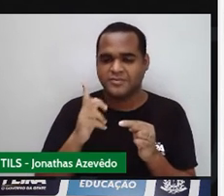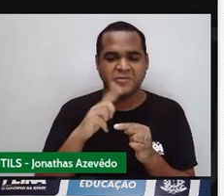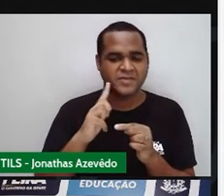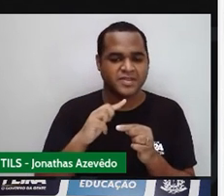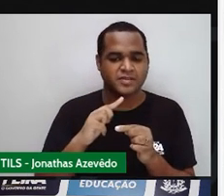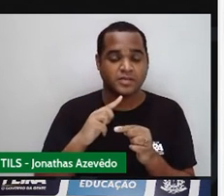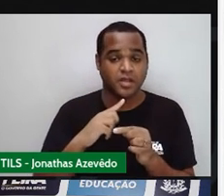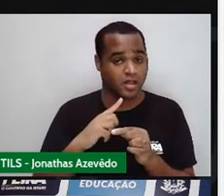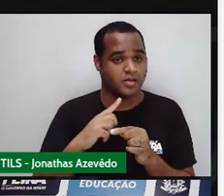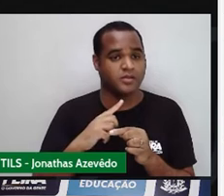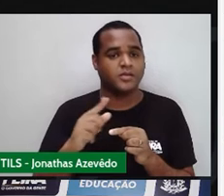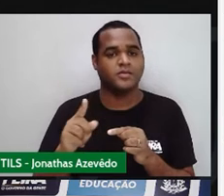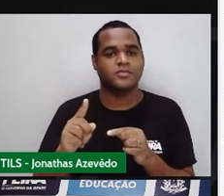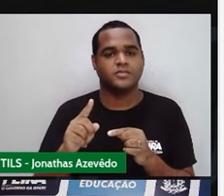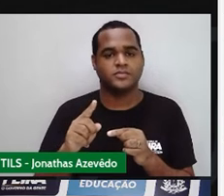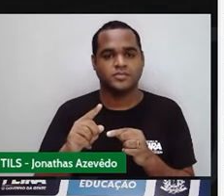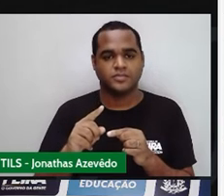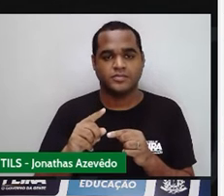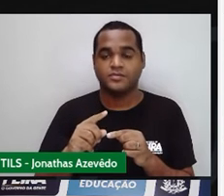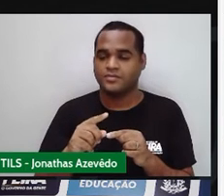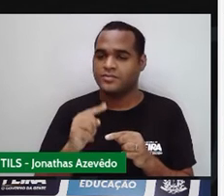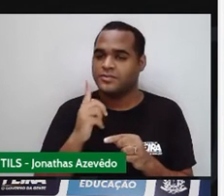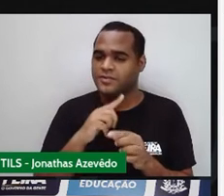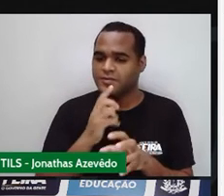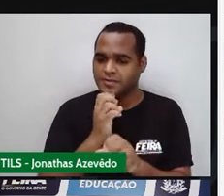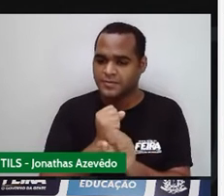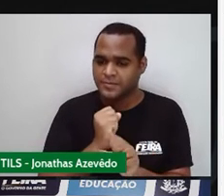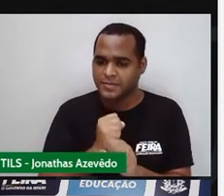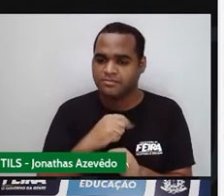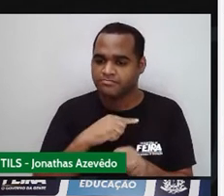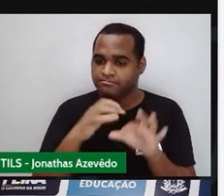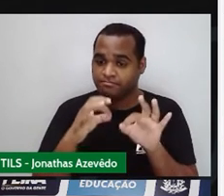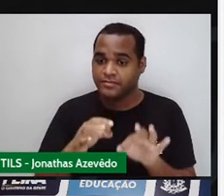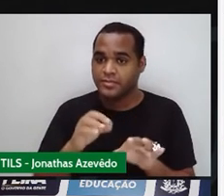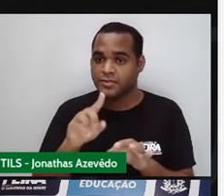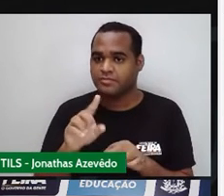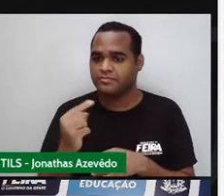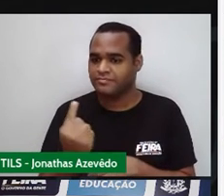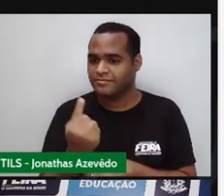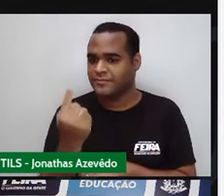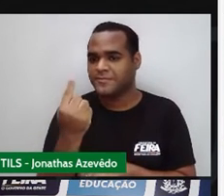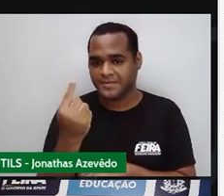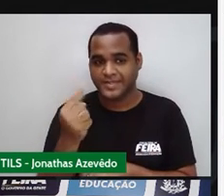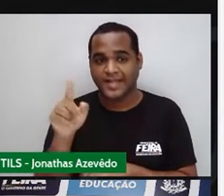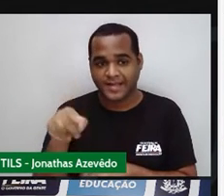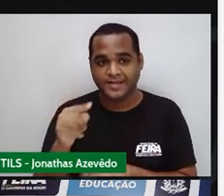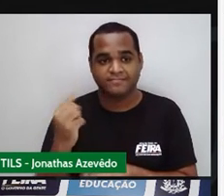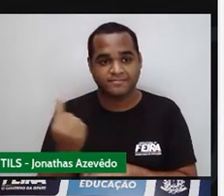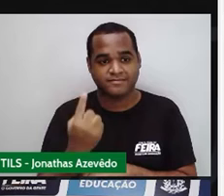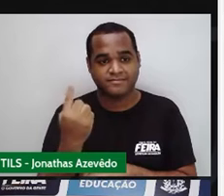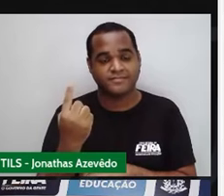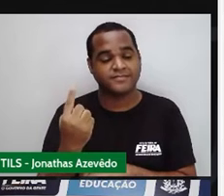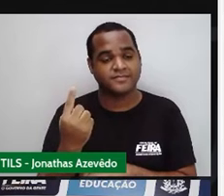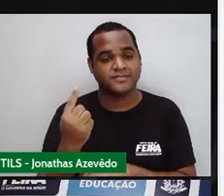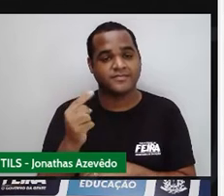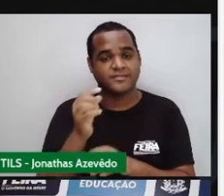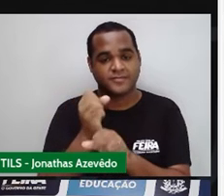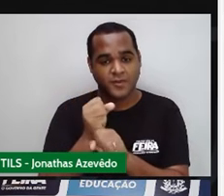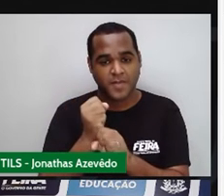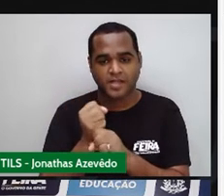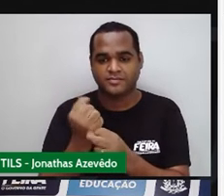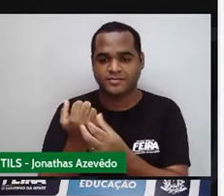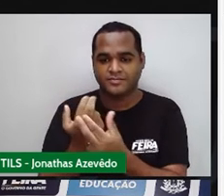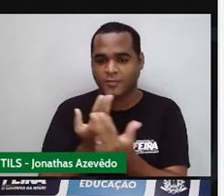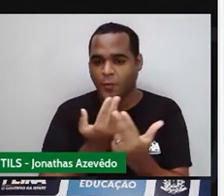Ó. Essa pontinha aqui bate aqui, ó. Então a altura, a altura desse triângulo também